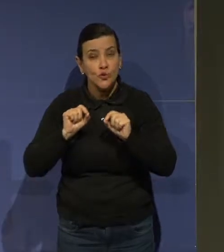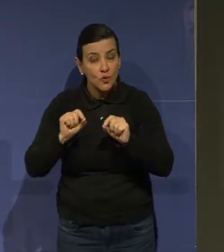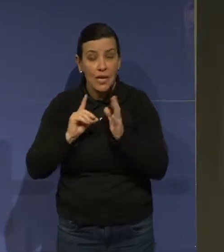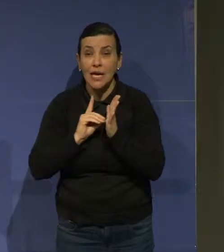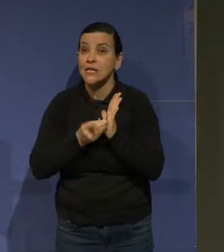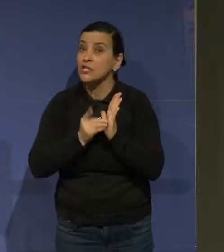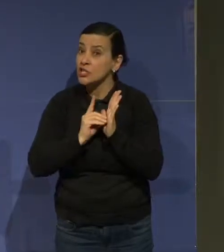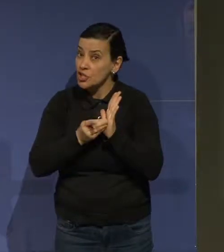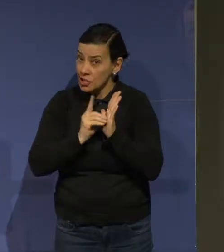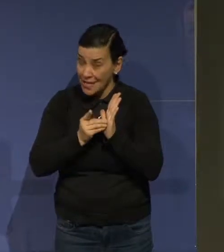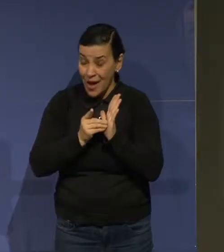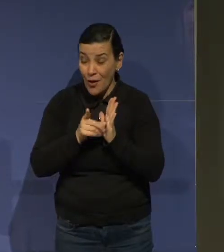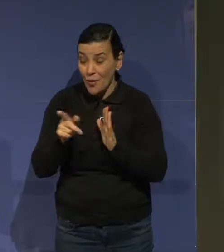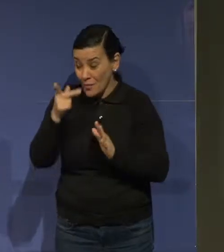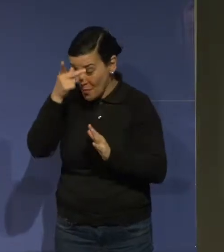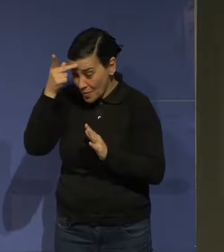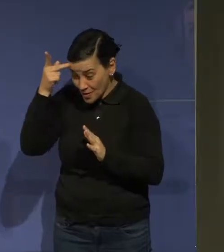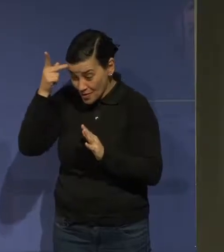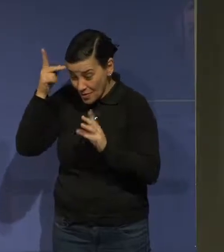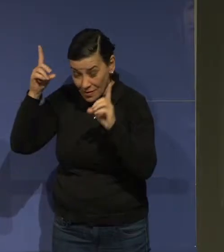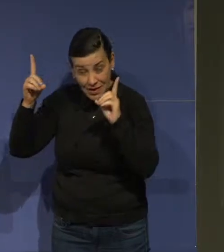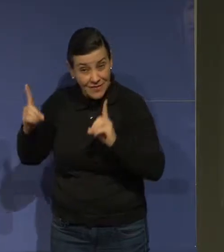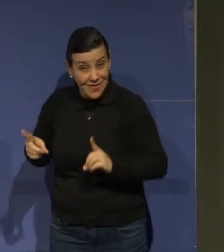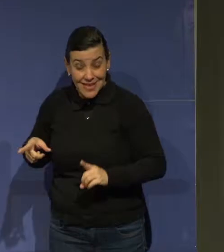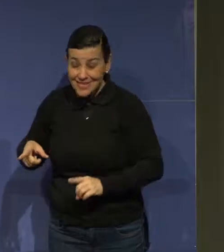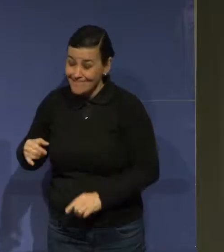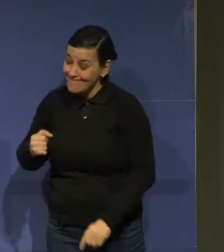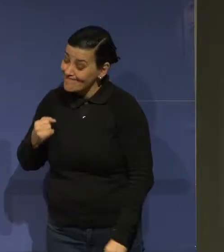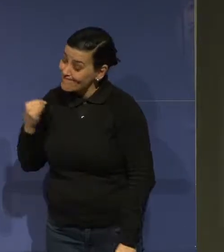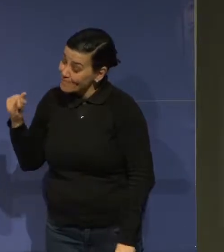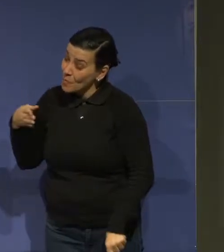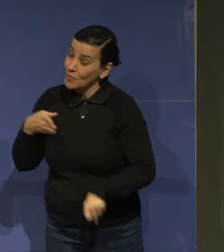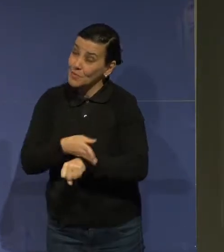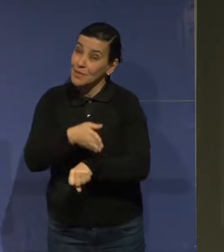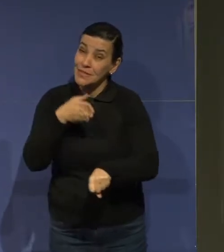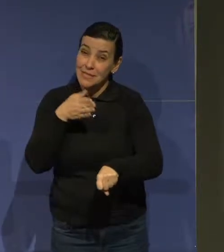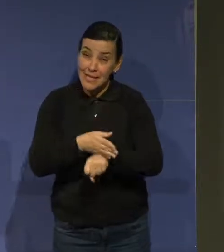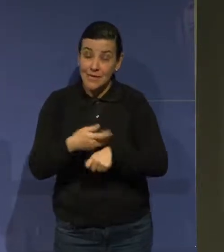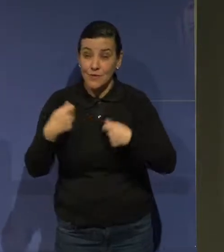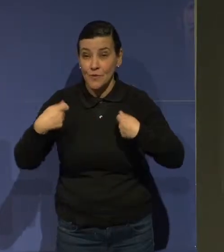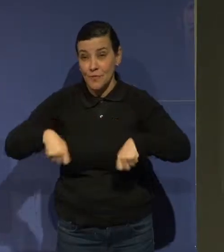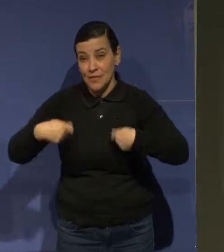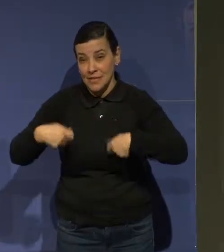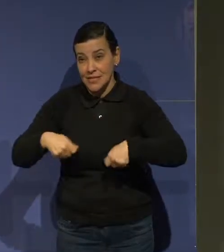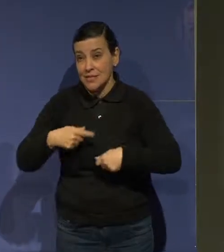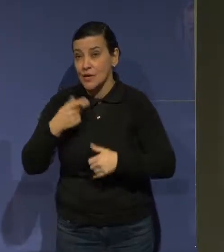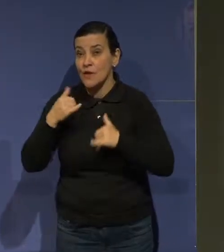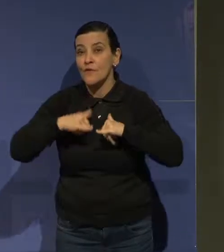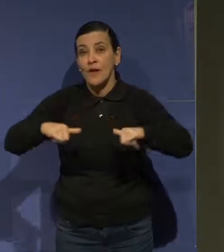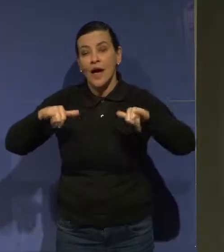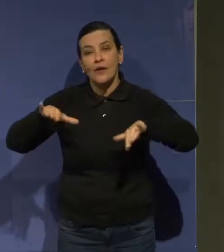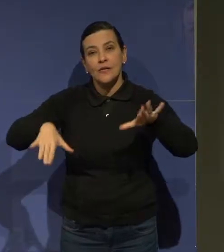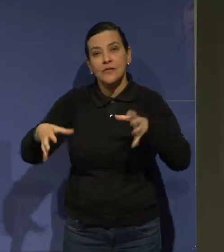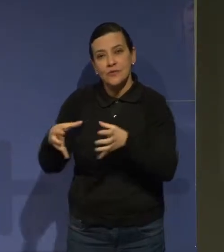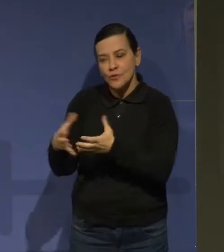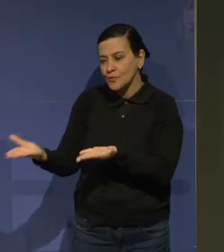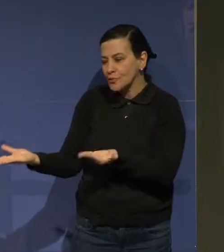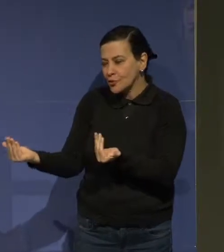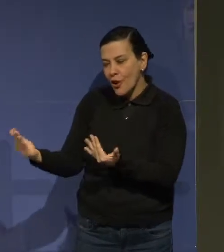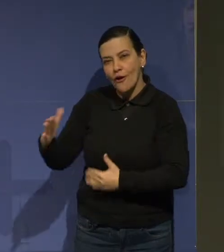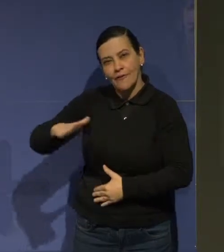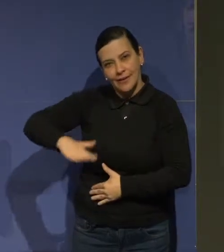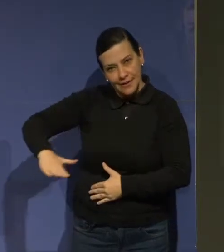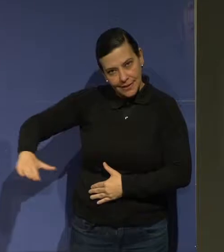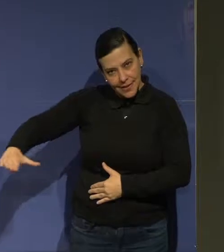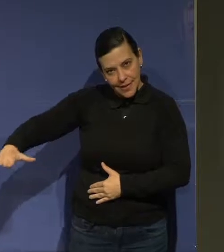Imagina... Notebooks e computadores, 43%. Eu sempre digo, quando eu tenho, principalmente, oportunidade de falar com jovens, crianças com deficiência...